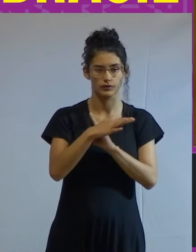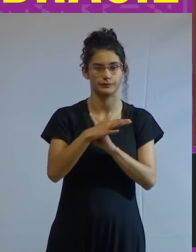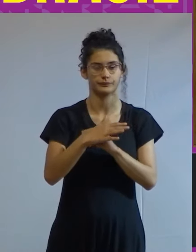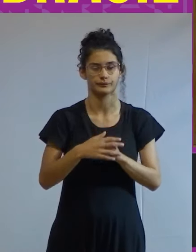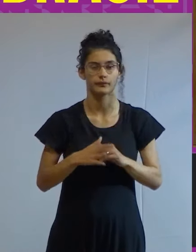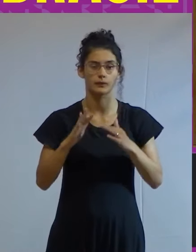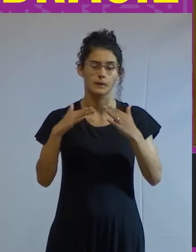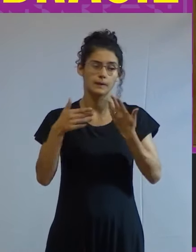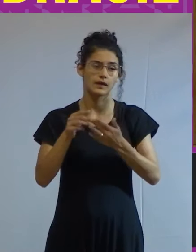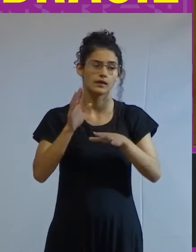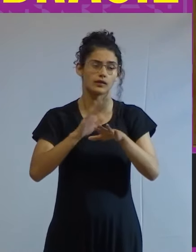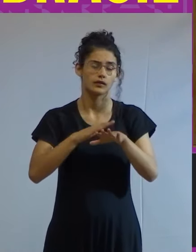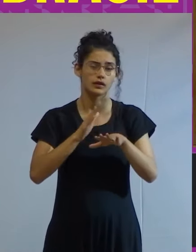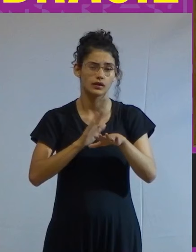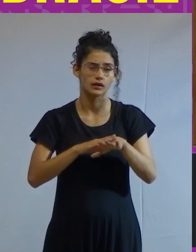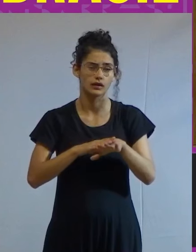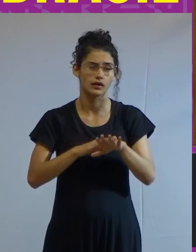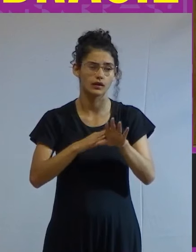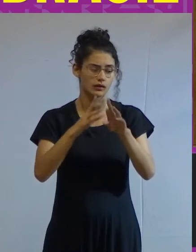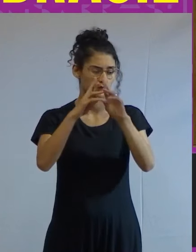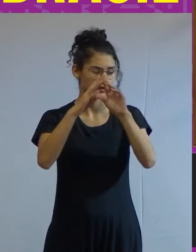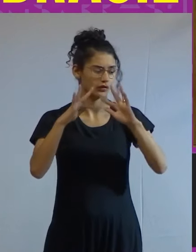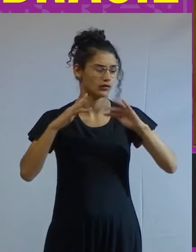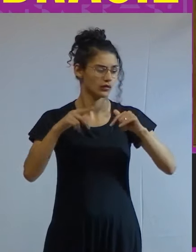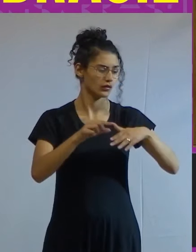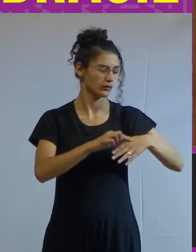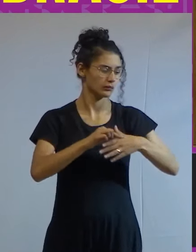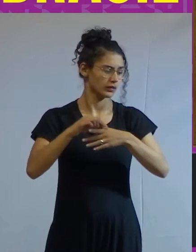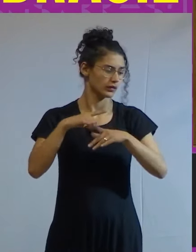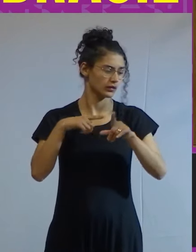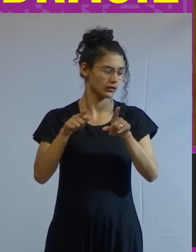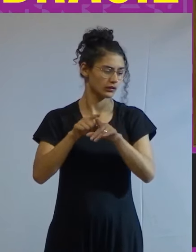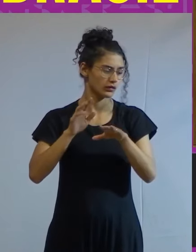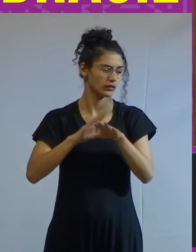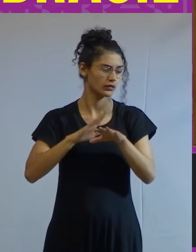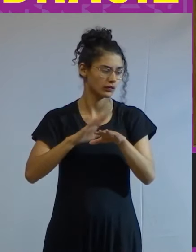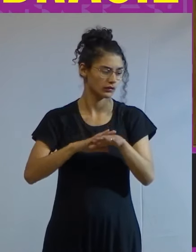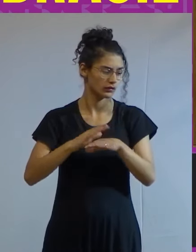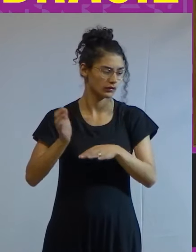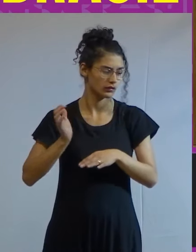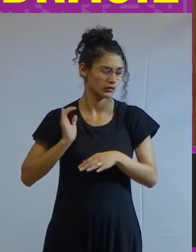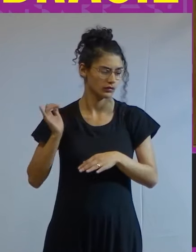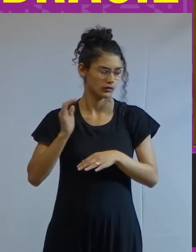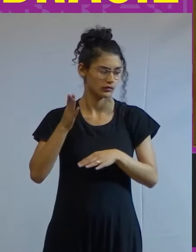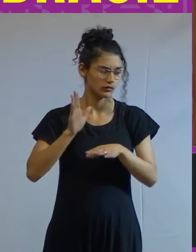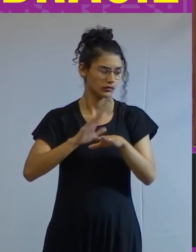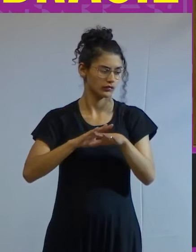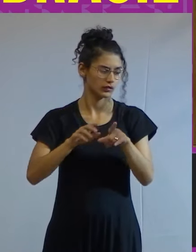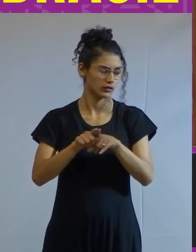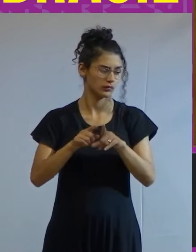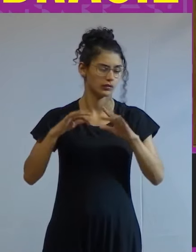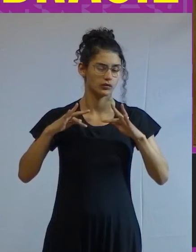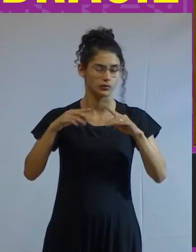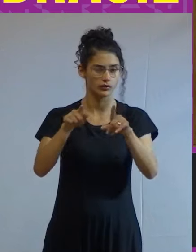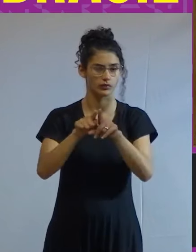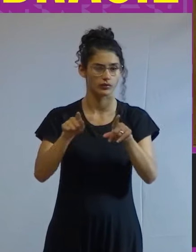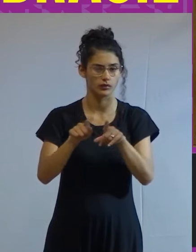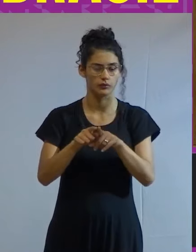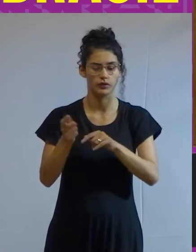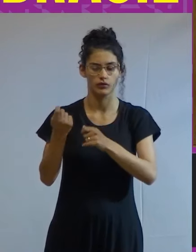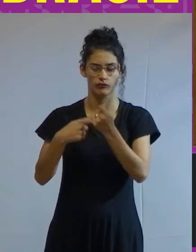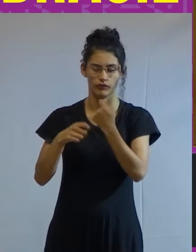mas fizeram isso respeitando os privilégios e as benesses da riqueza já criada sobretudo da riqueza